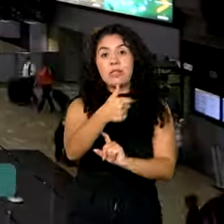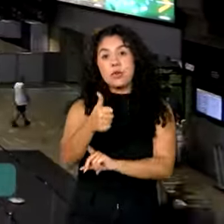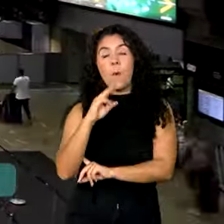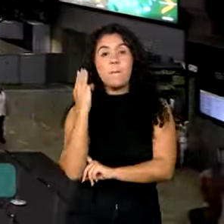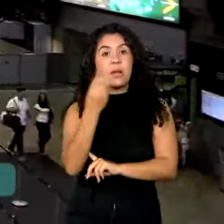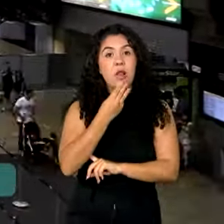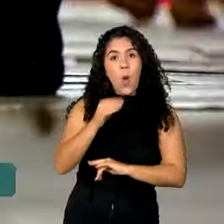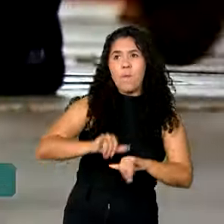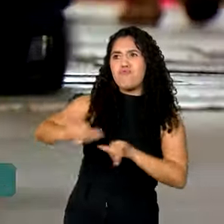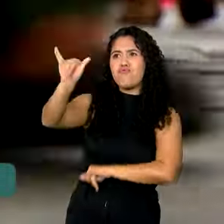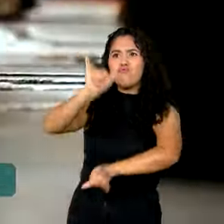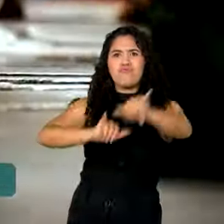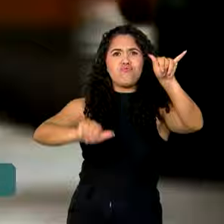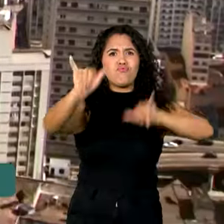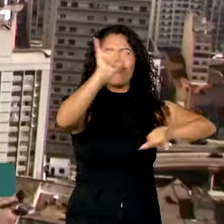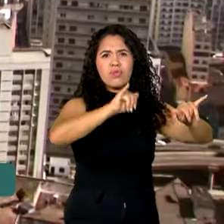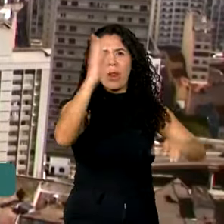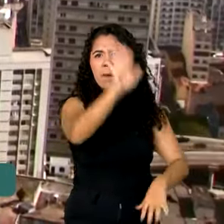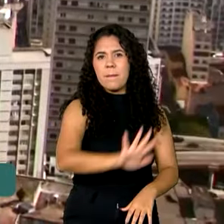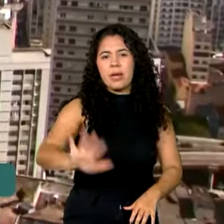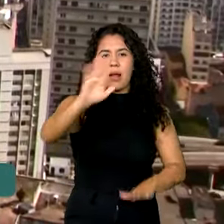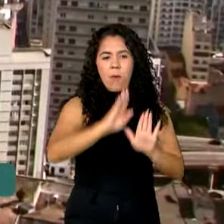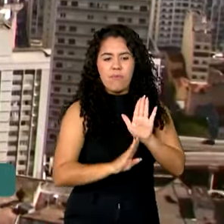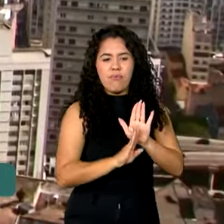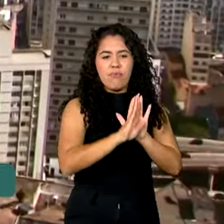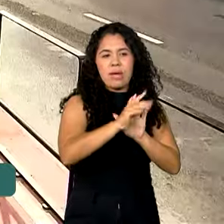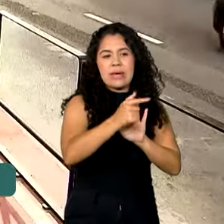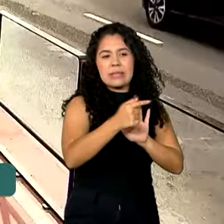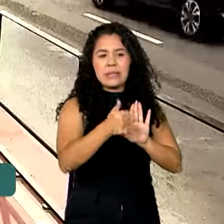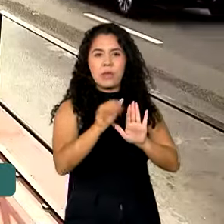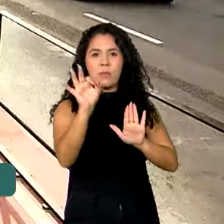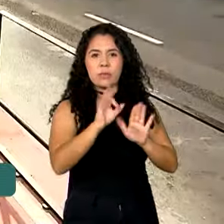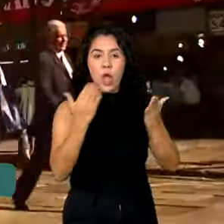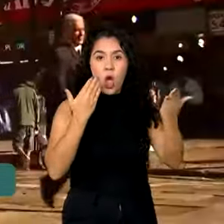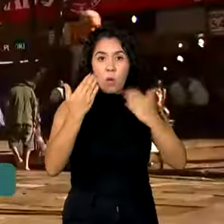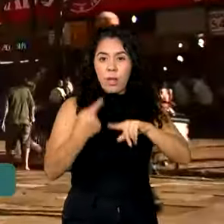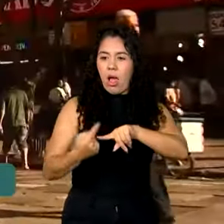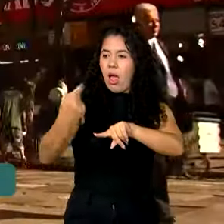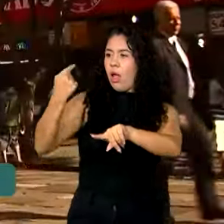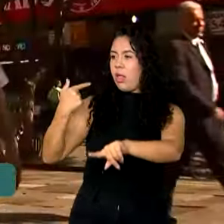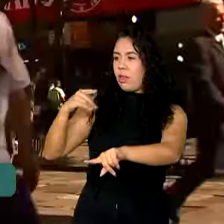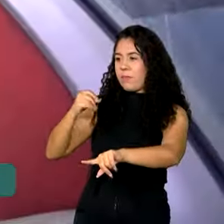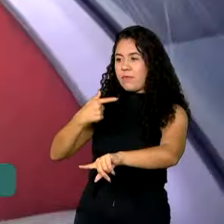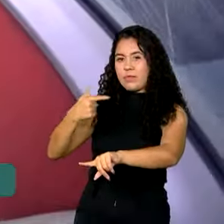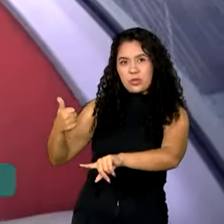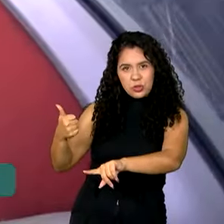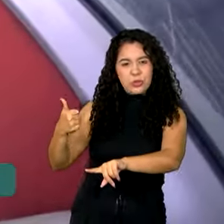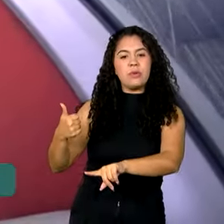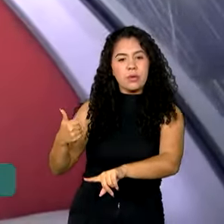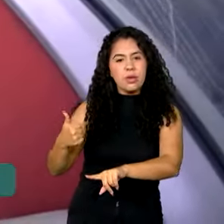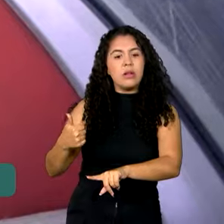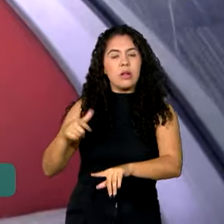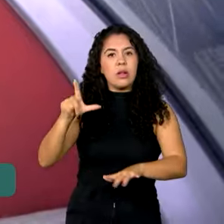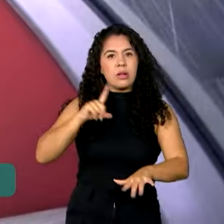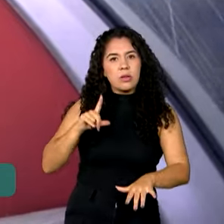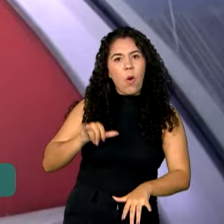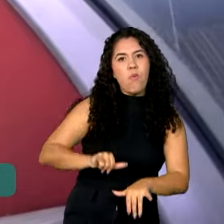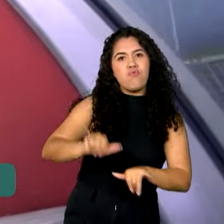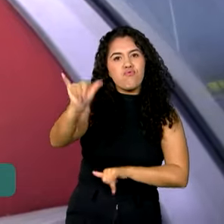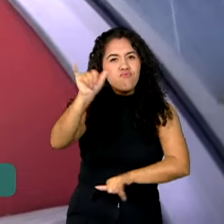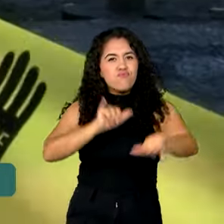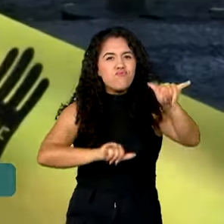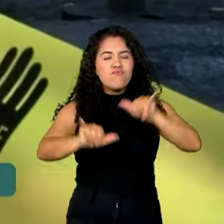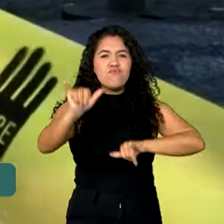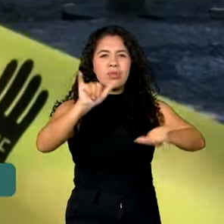Brasil. Um aumento de mais de 71% comparado a 2021, ano em que os embarques e desembarques